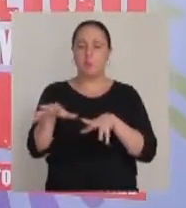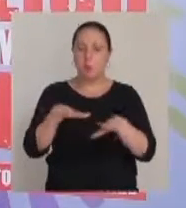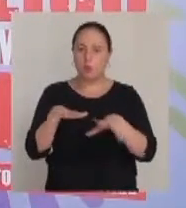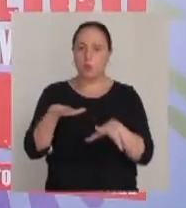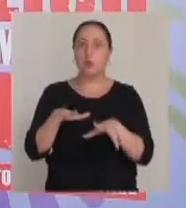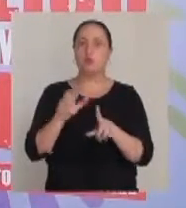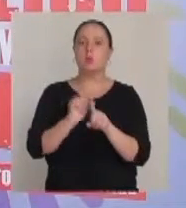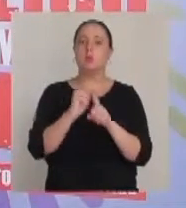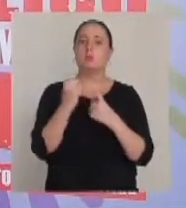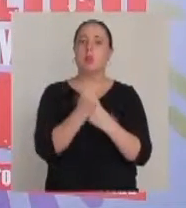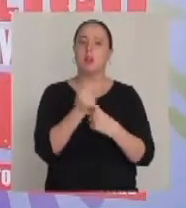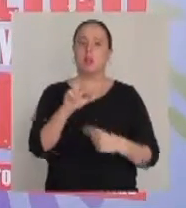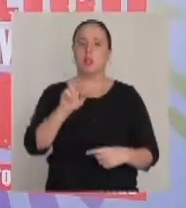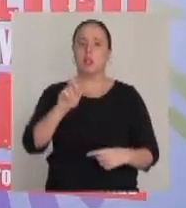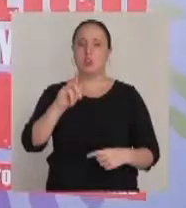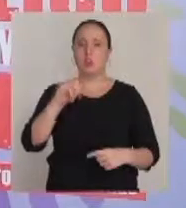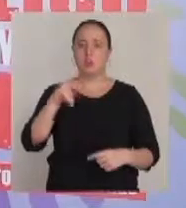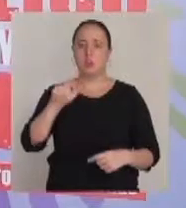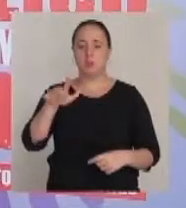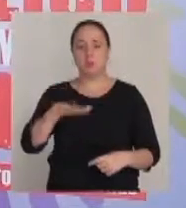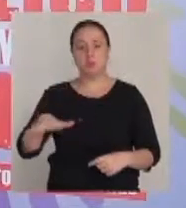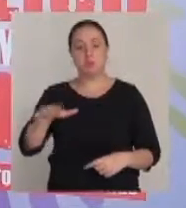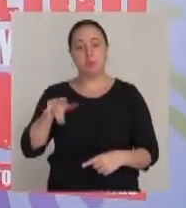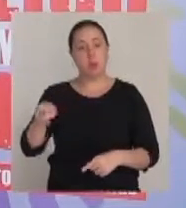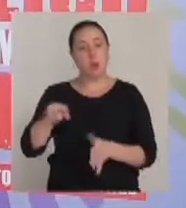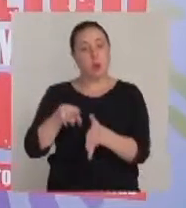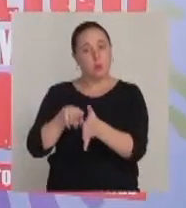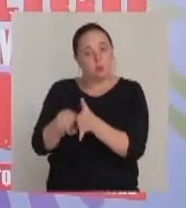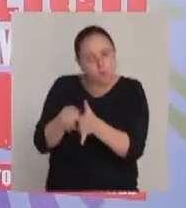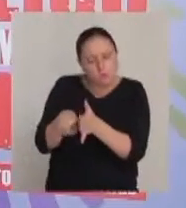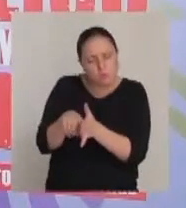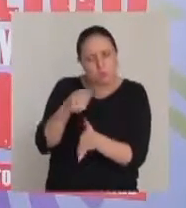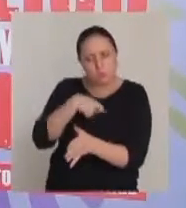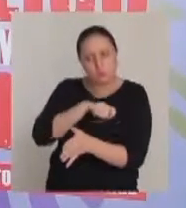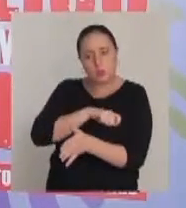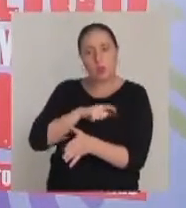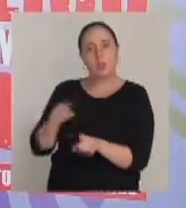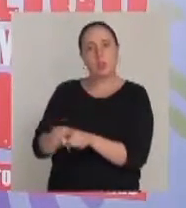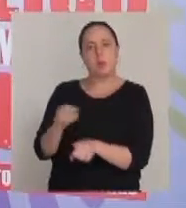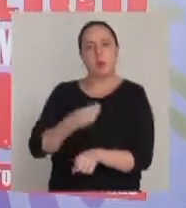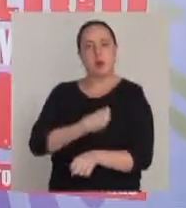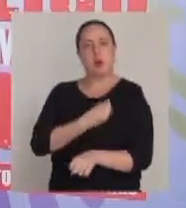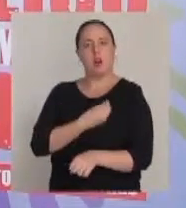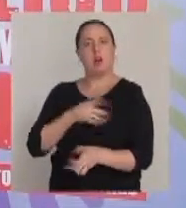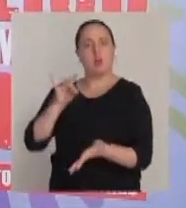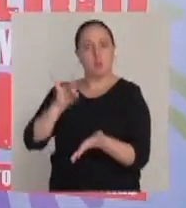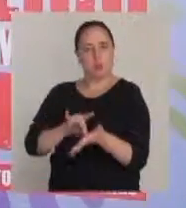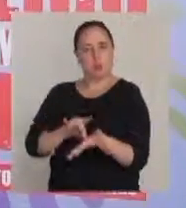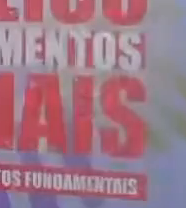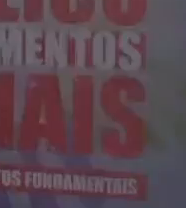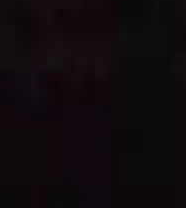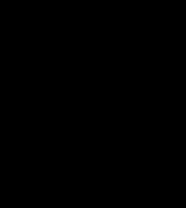sociais regionais, para que essa fiscalização e essa atuação fosse um pouco mais efetiva.